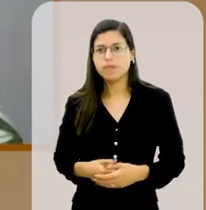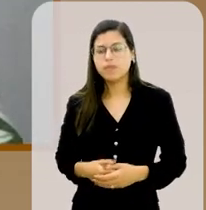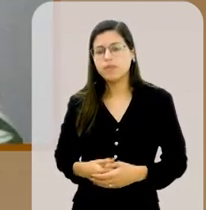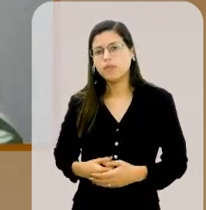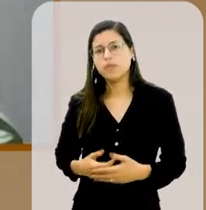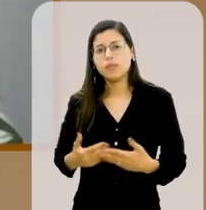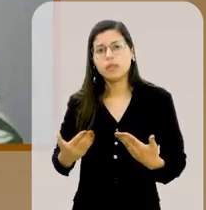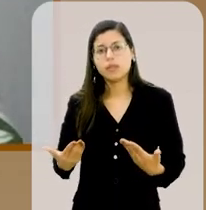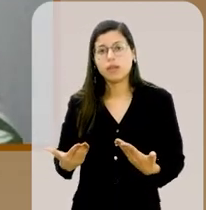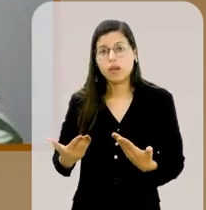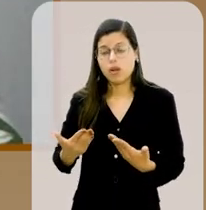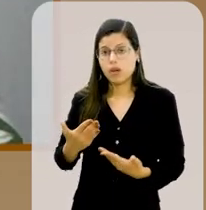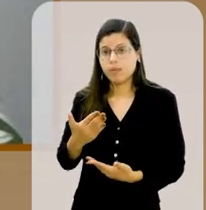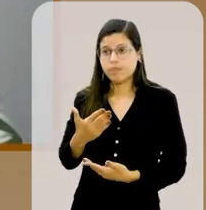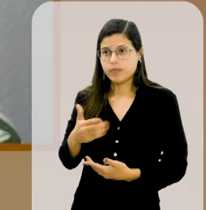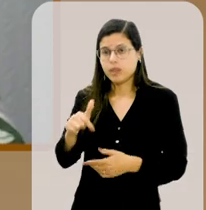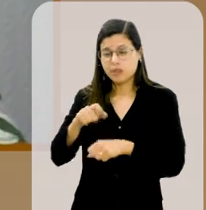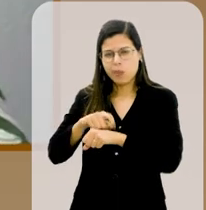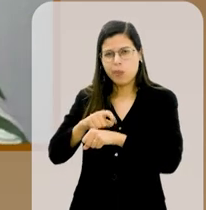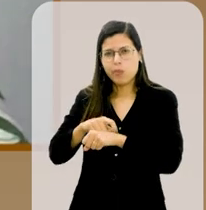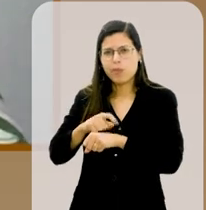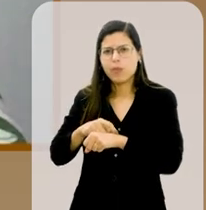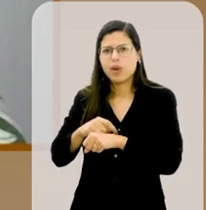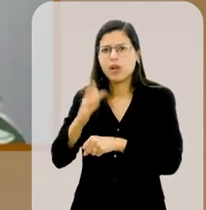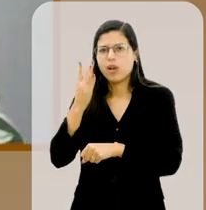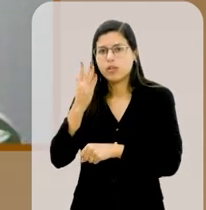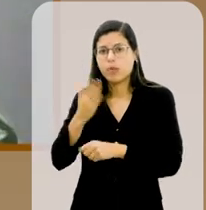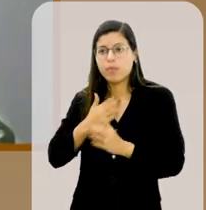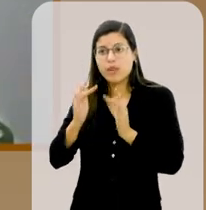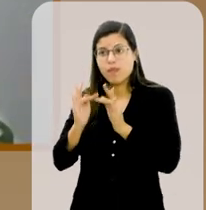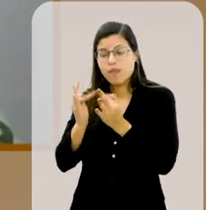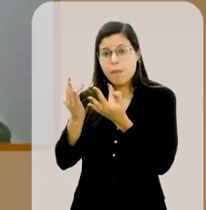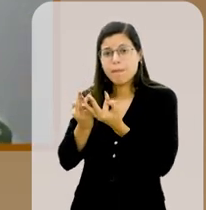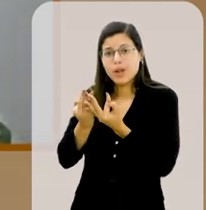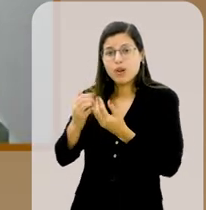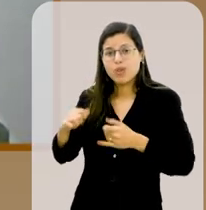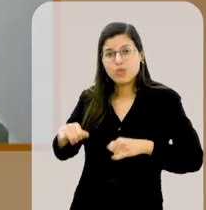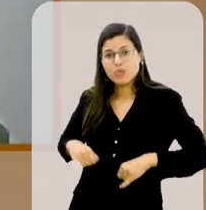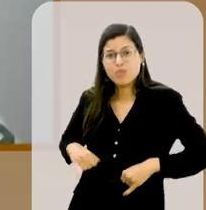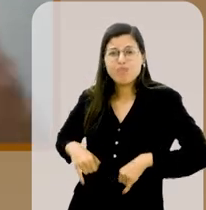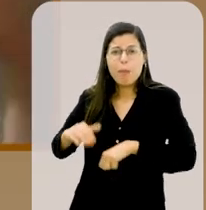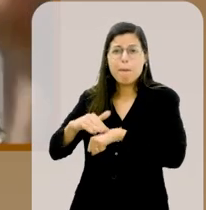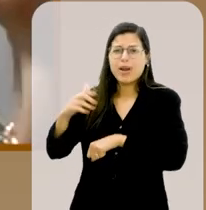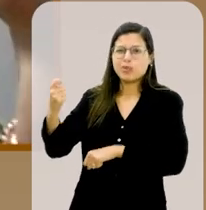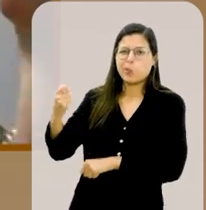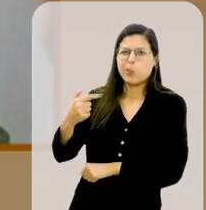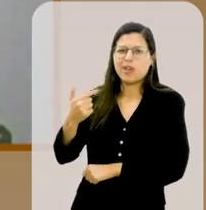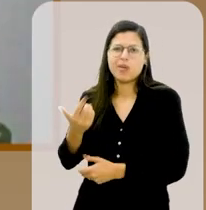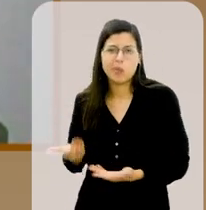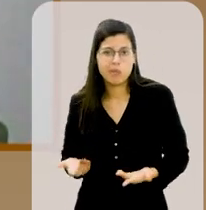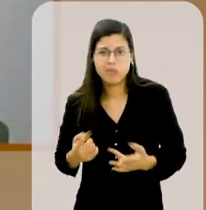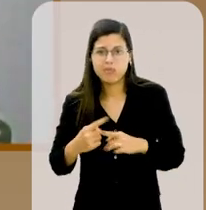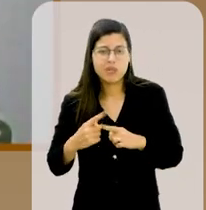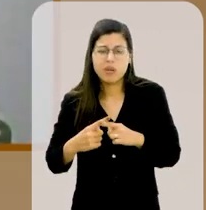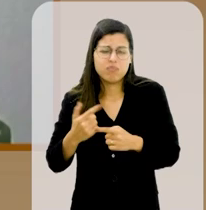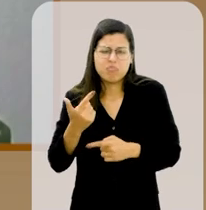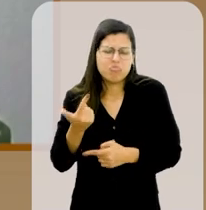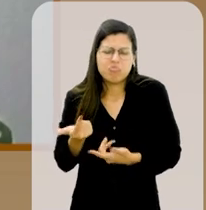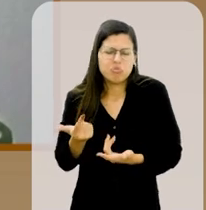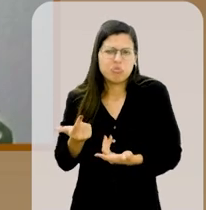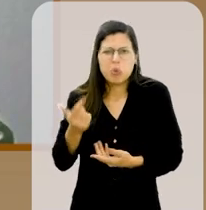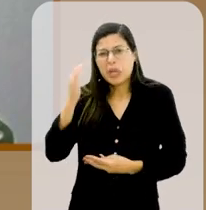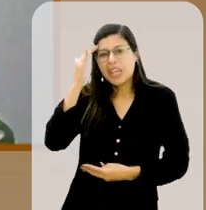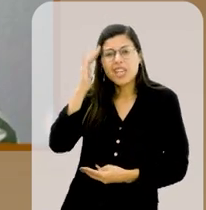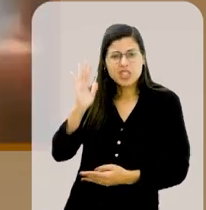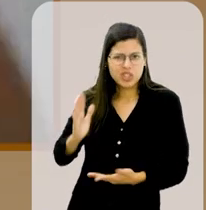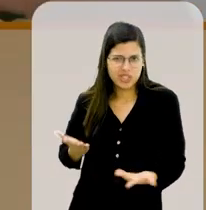quer dizer, a minha irmã, nesse momento, eu acho que a minha família sofreu mais do que eu, porque eu não tinha noção do que eu estava passando.